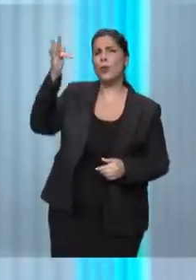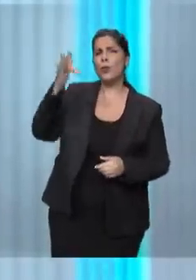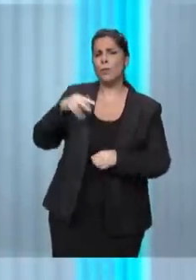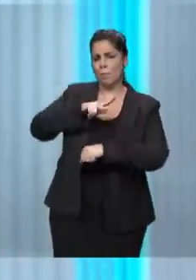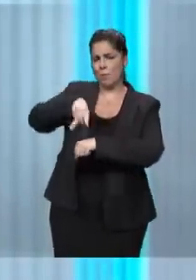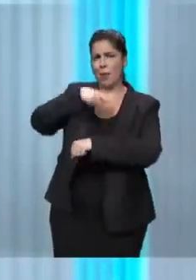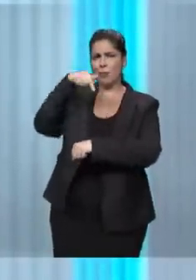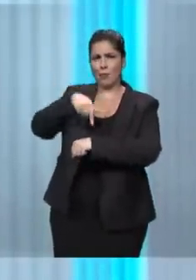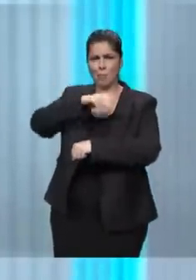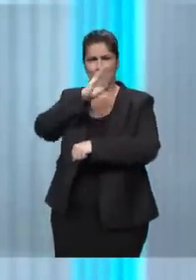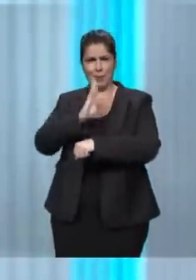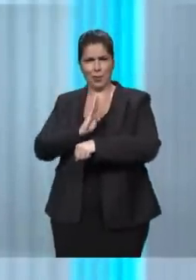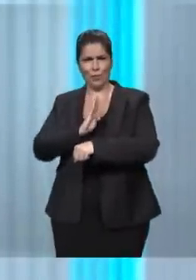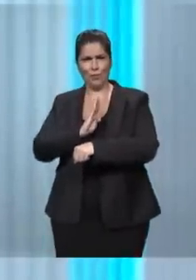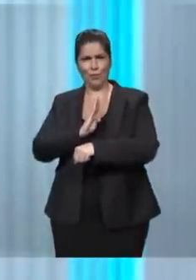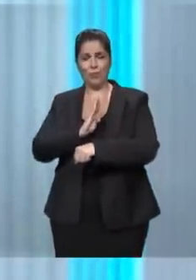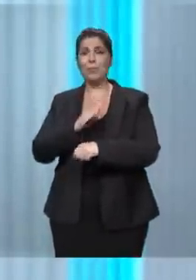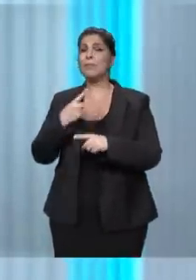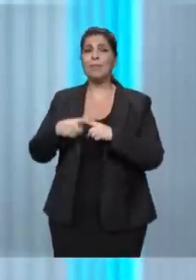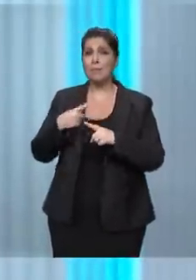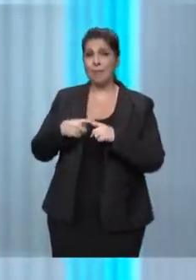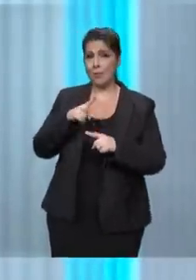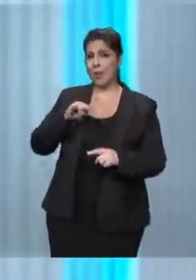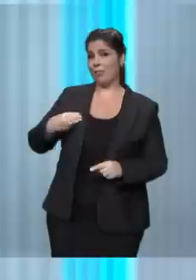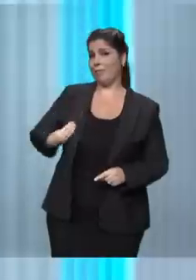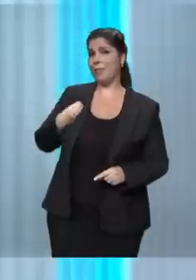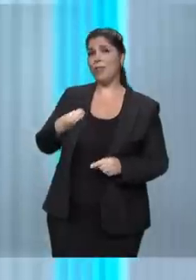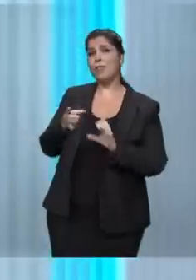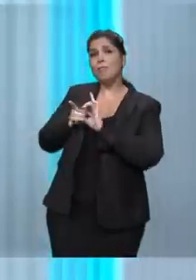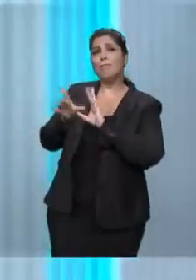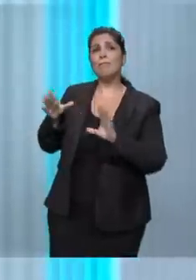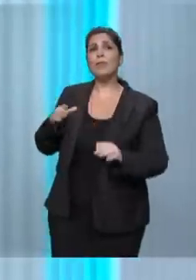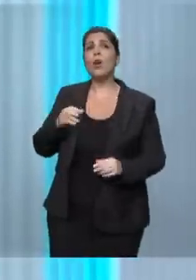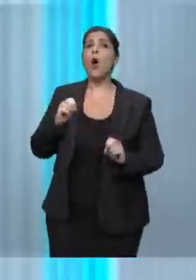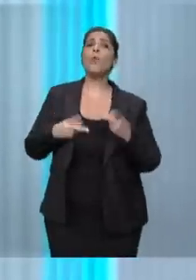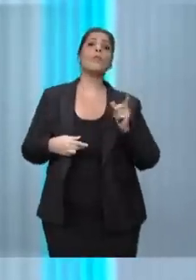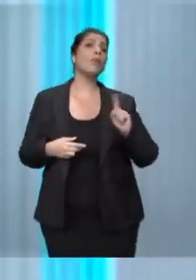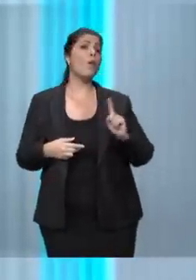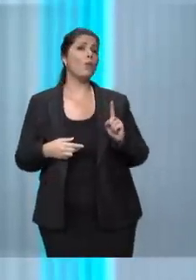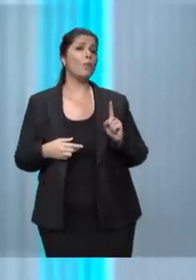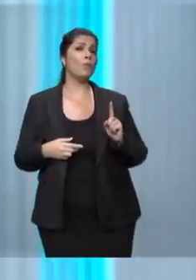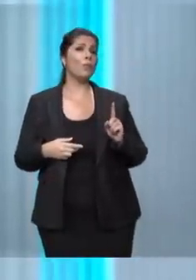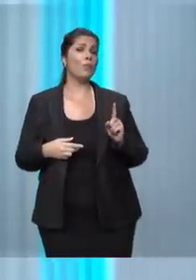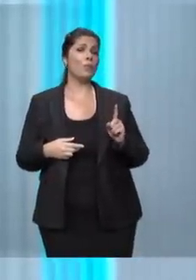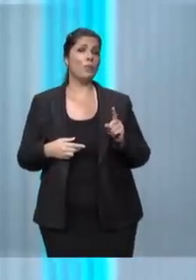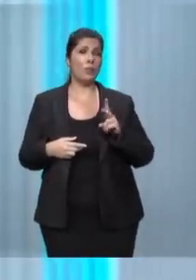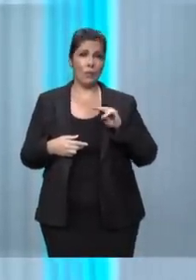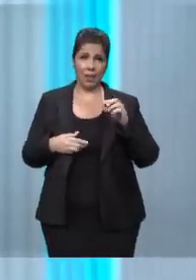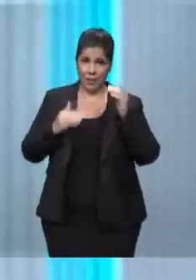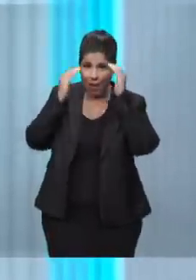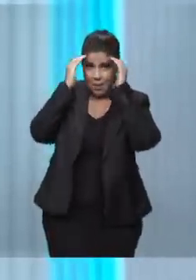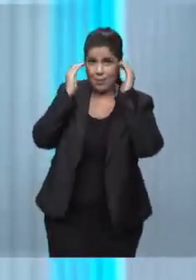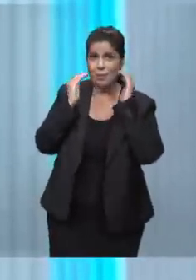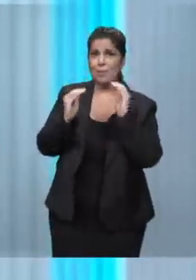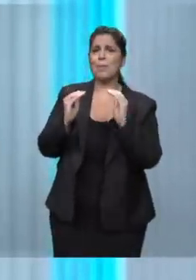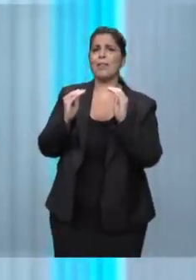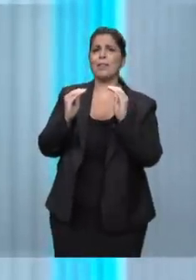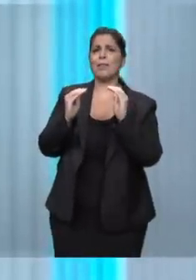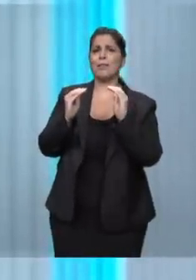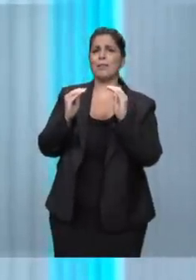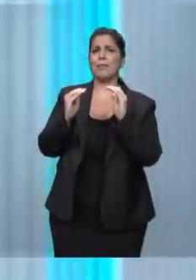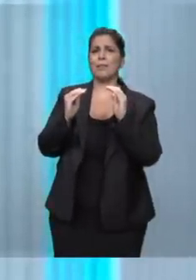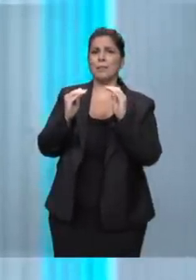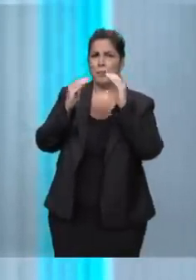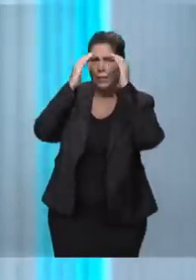nação. Se nós viviremos em liberdade ou não. Se será respeitado, respeitada a